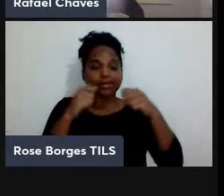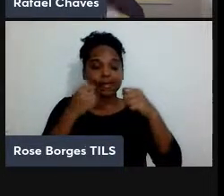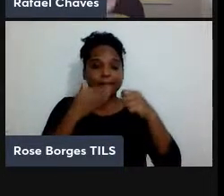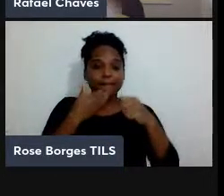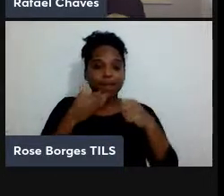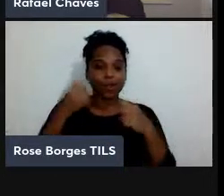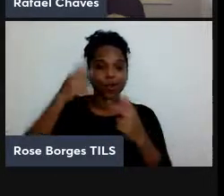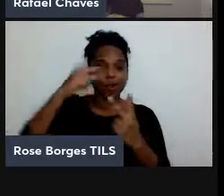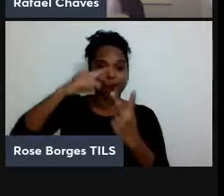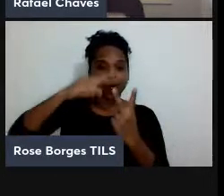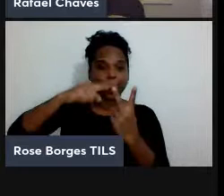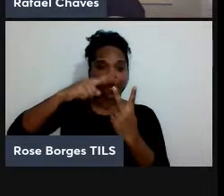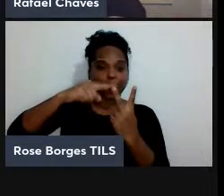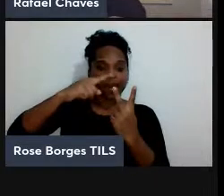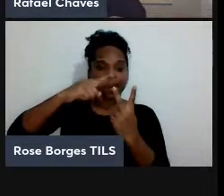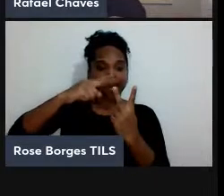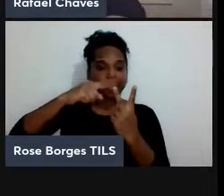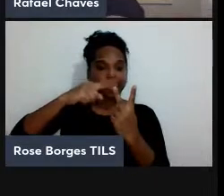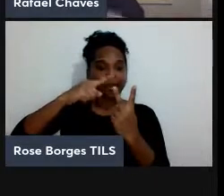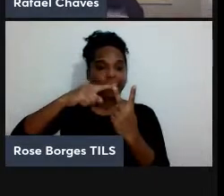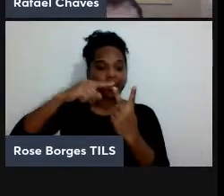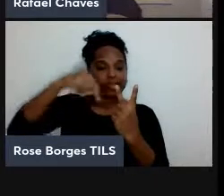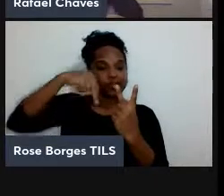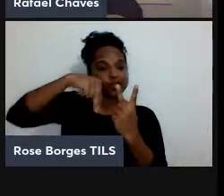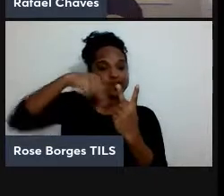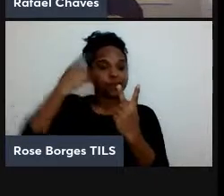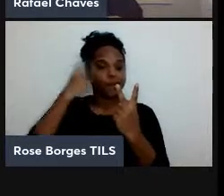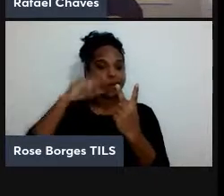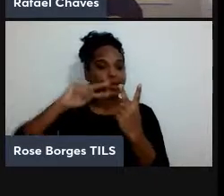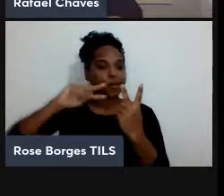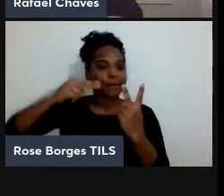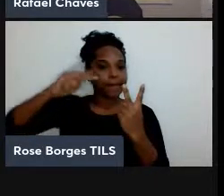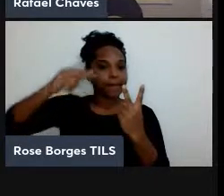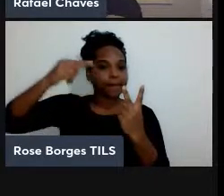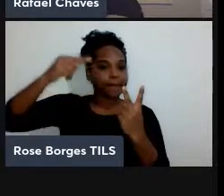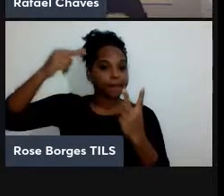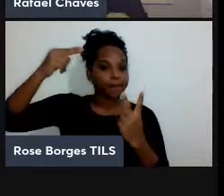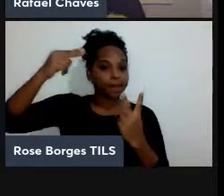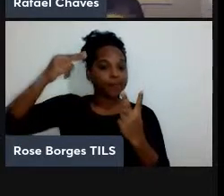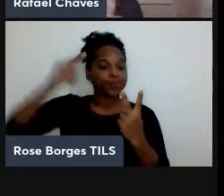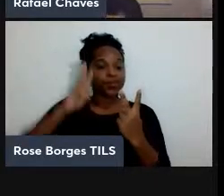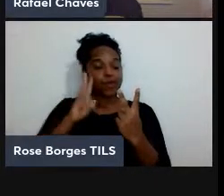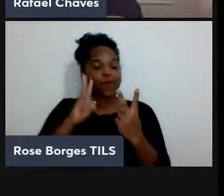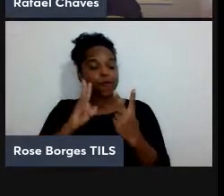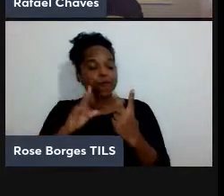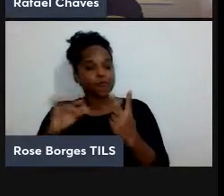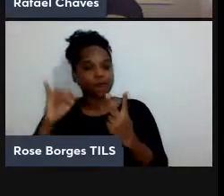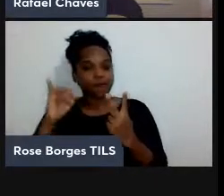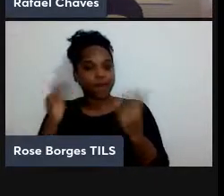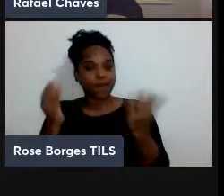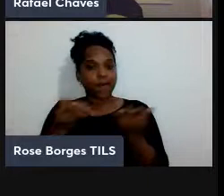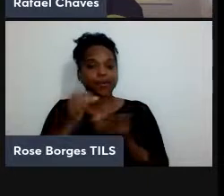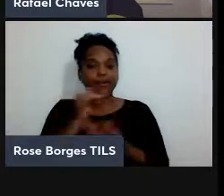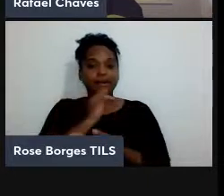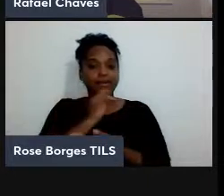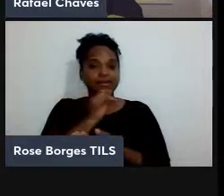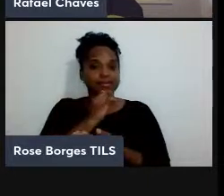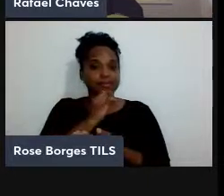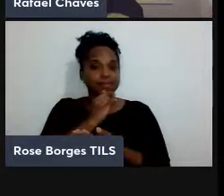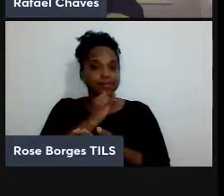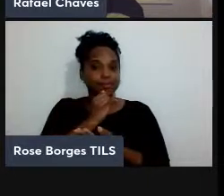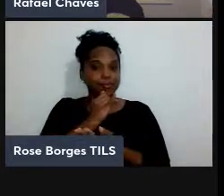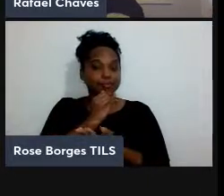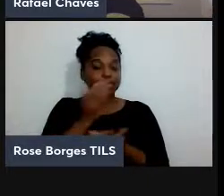então não é um ganho exponencial mas pode ser um ganho muito grande então só para dar um exemplo vamos